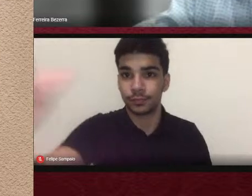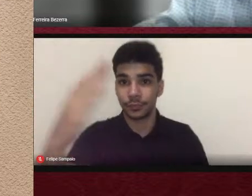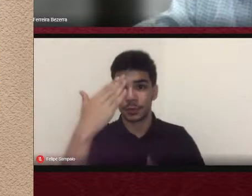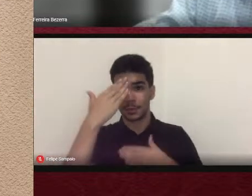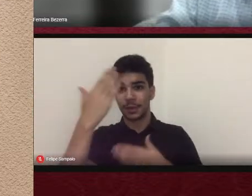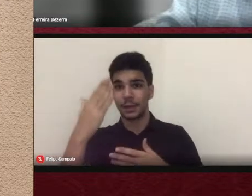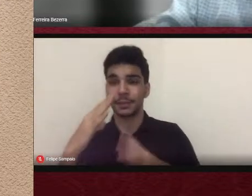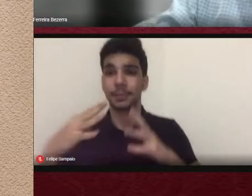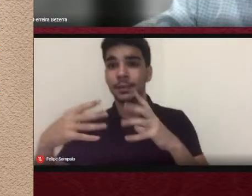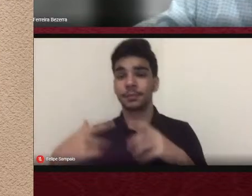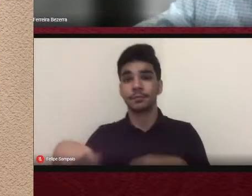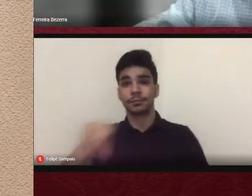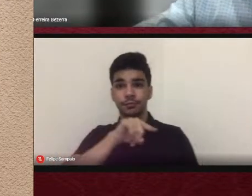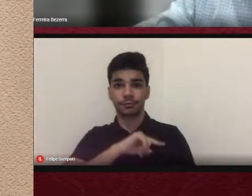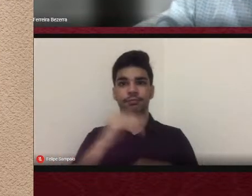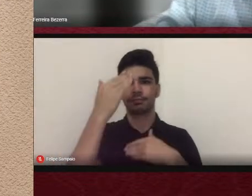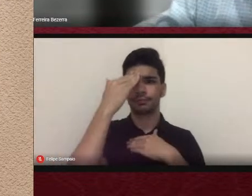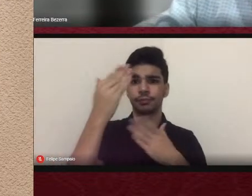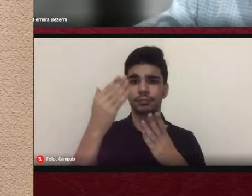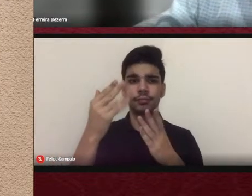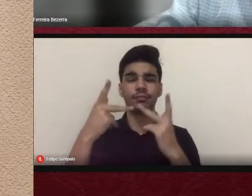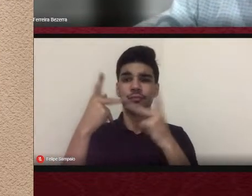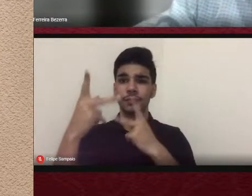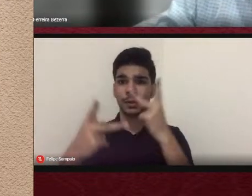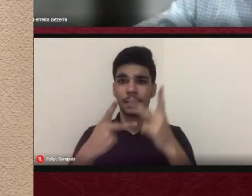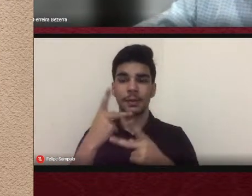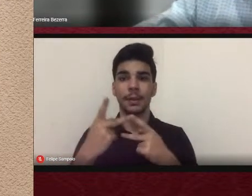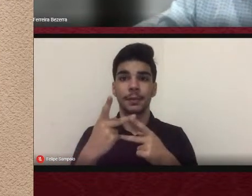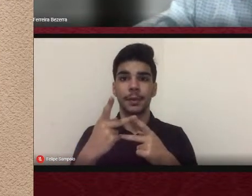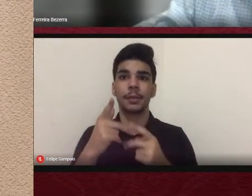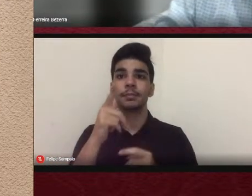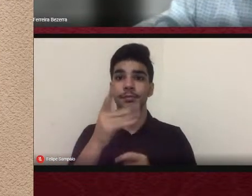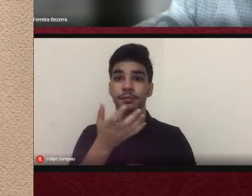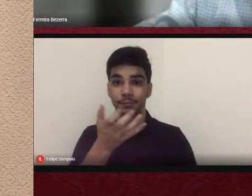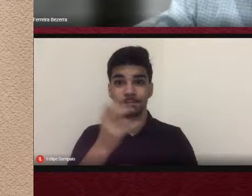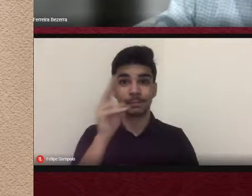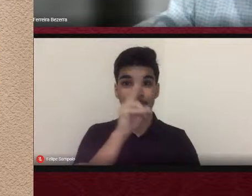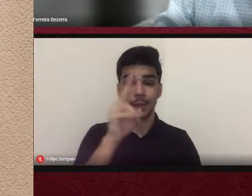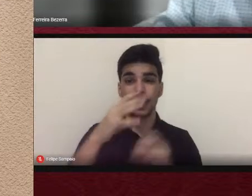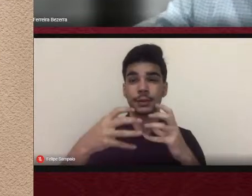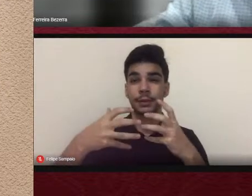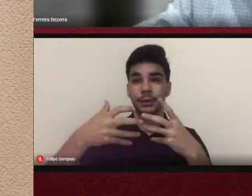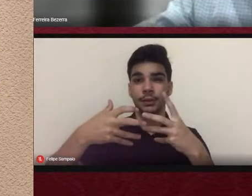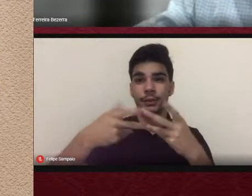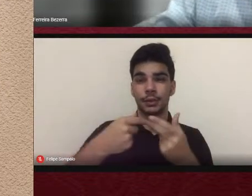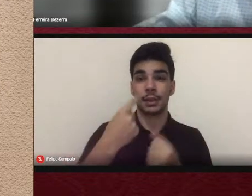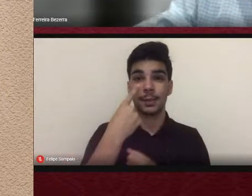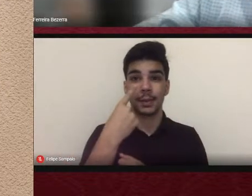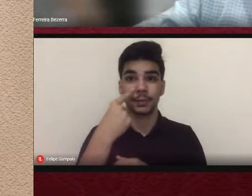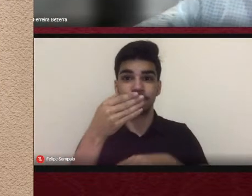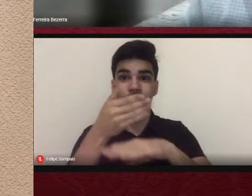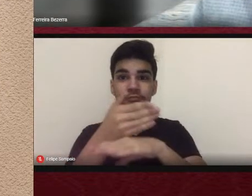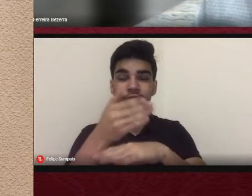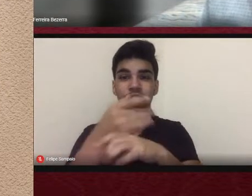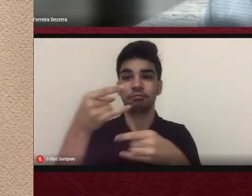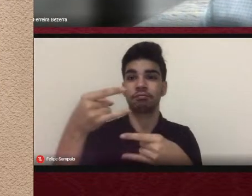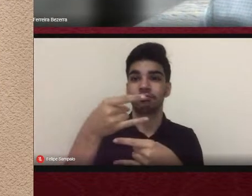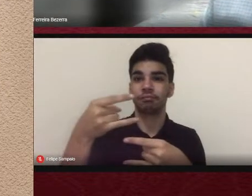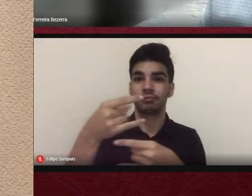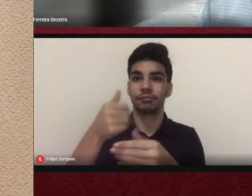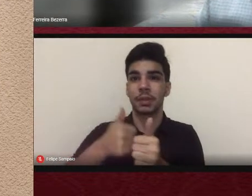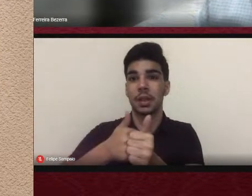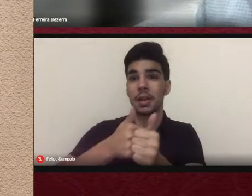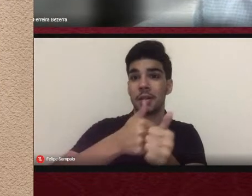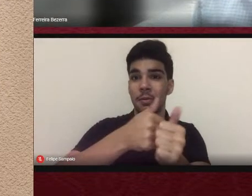sua explanação. Eu gostaria de lembrar a todos, todas que nos assistem, que acompanham essa live ou que venham